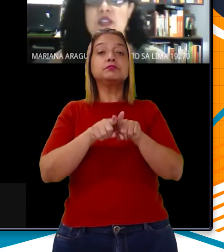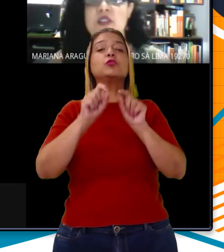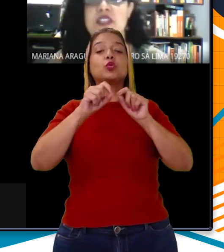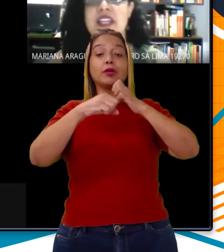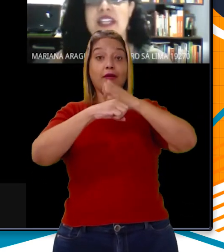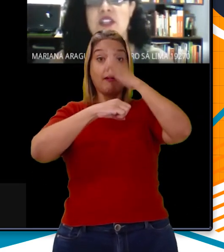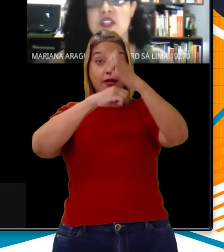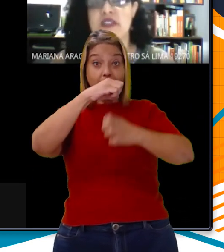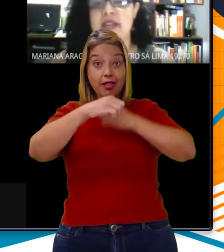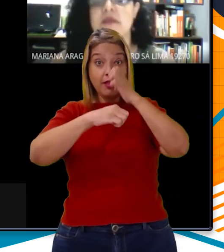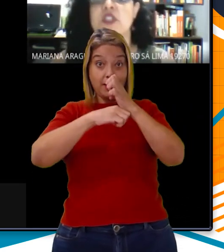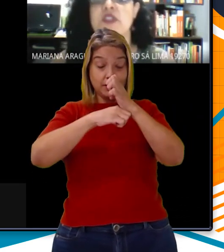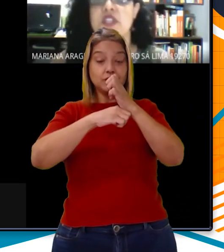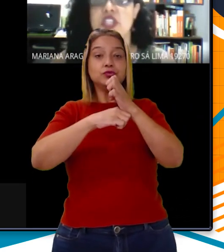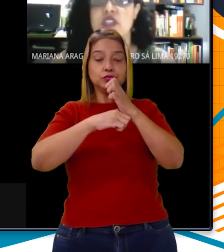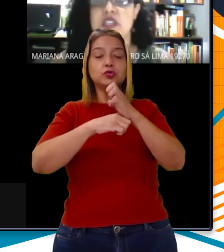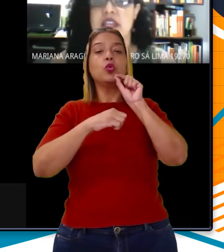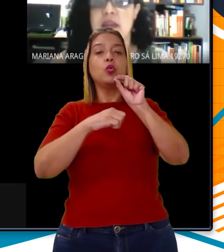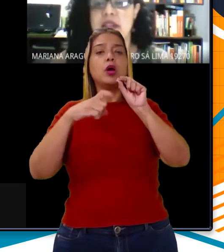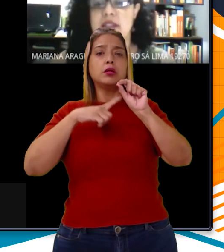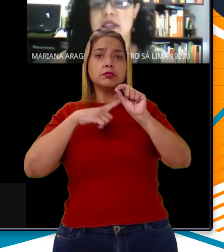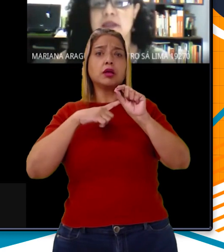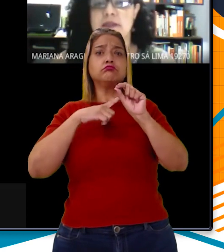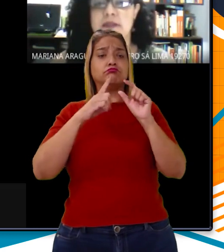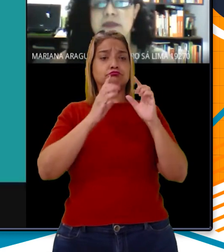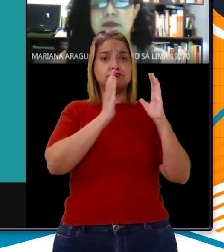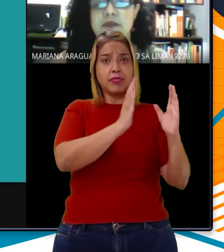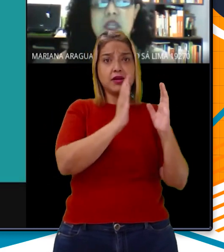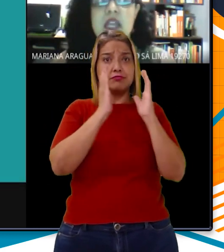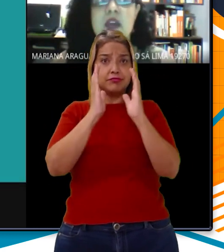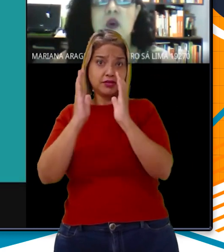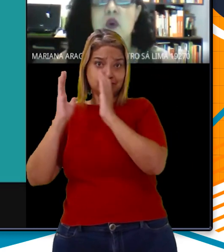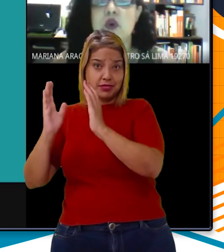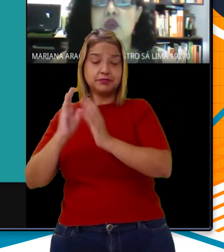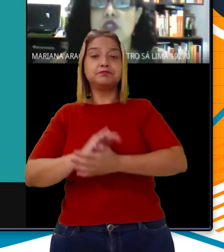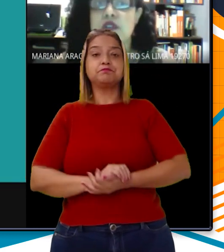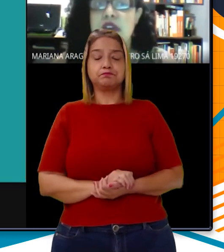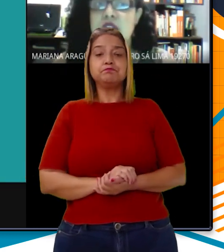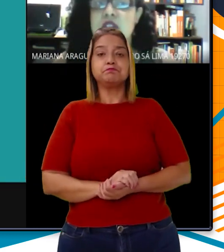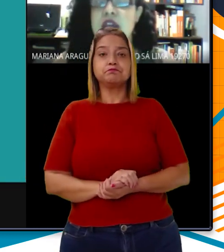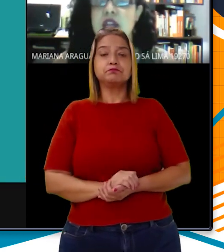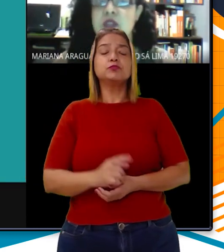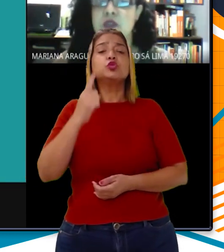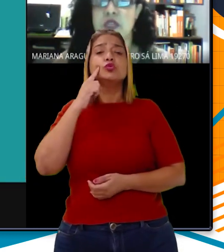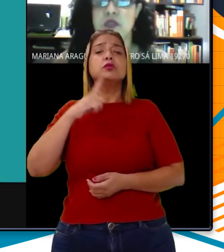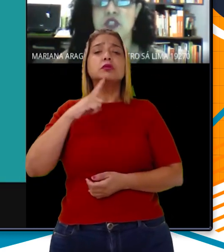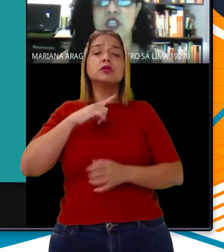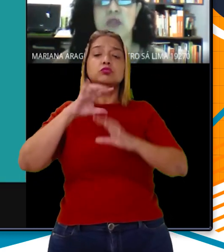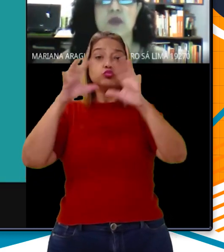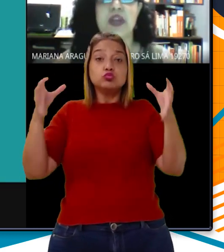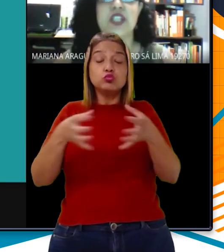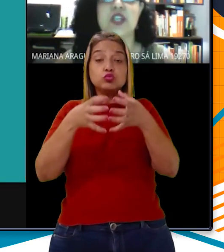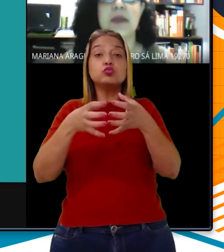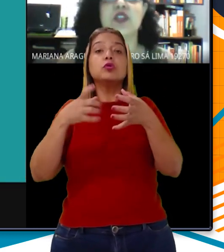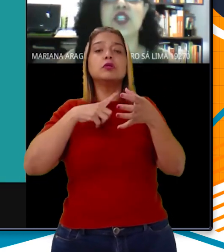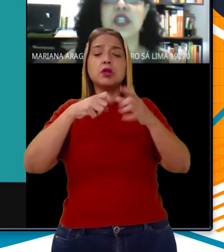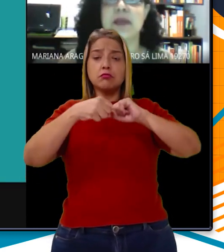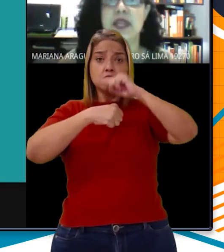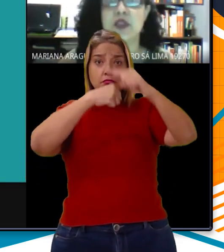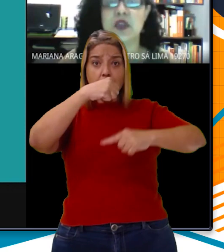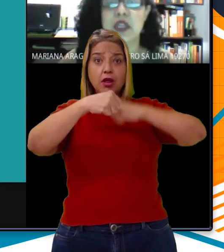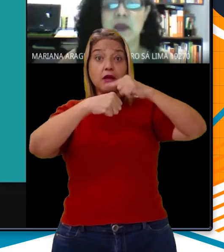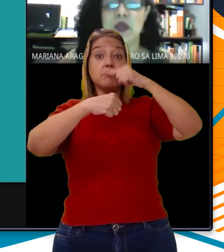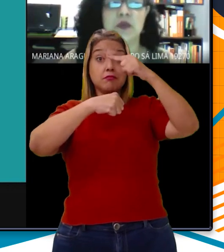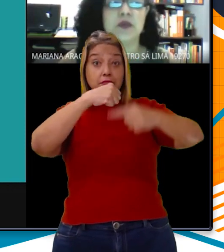elétrons na eletrosfera, divididos em camadas. O conjunto de vários átomos do mesmo tipo é chamado de